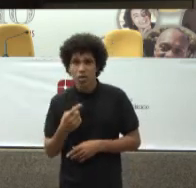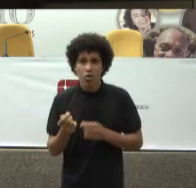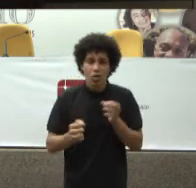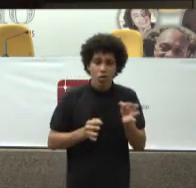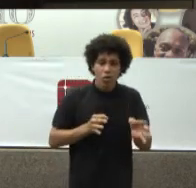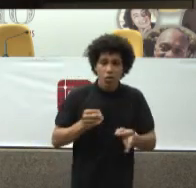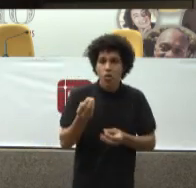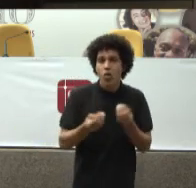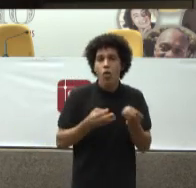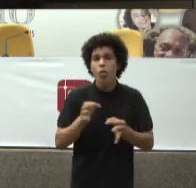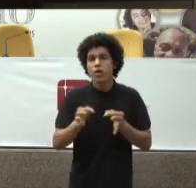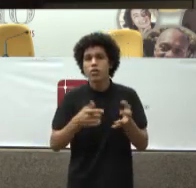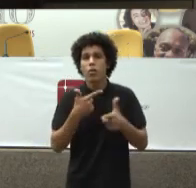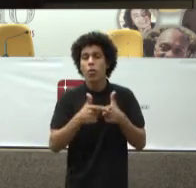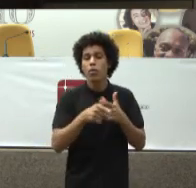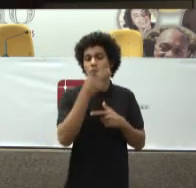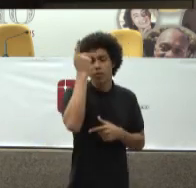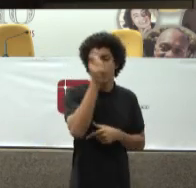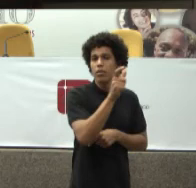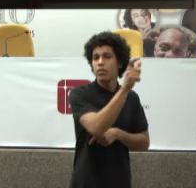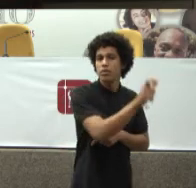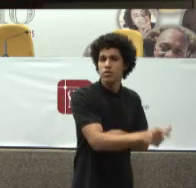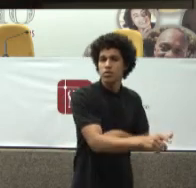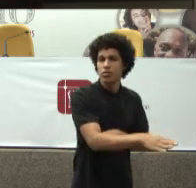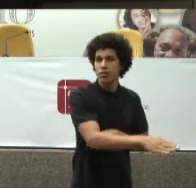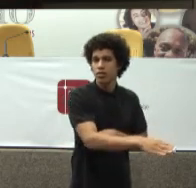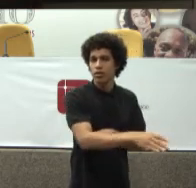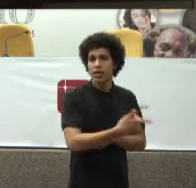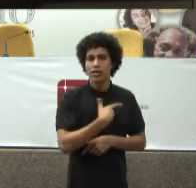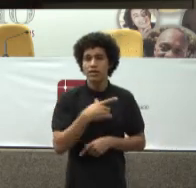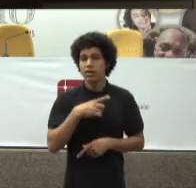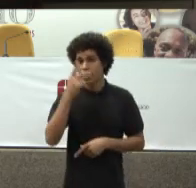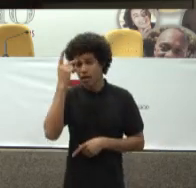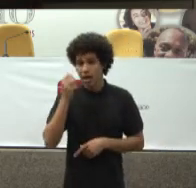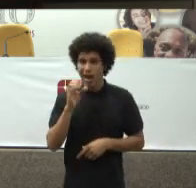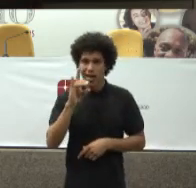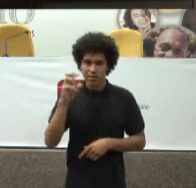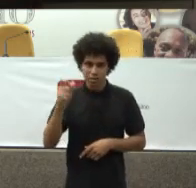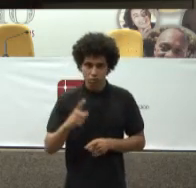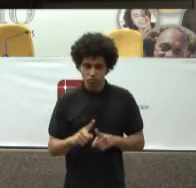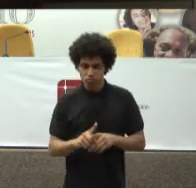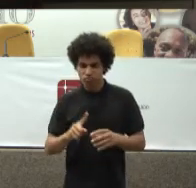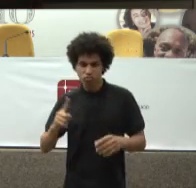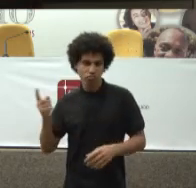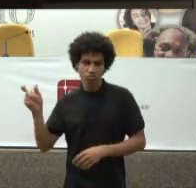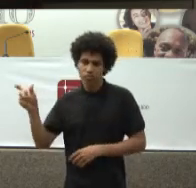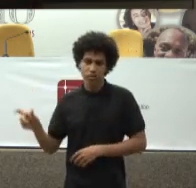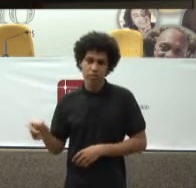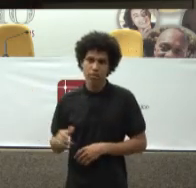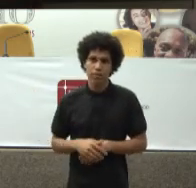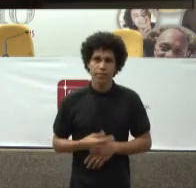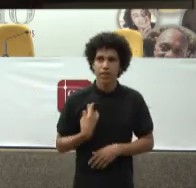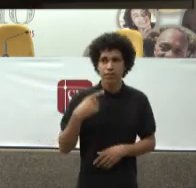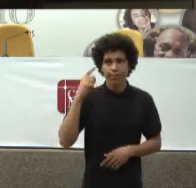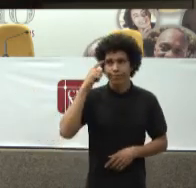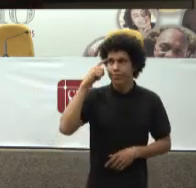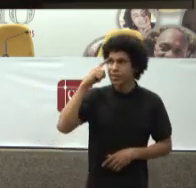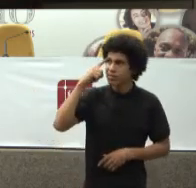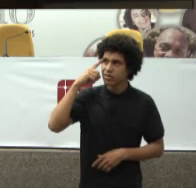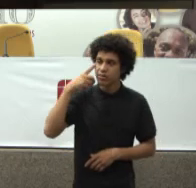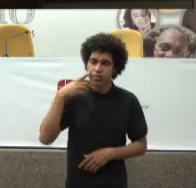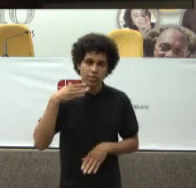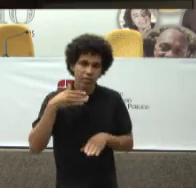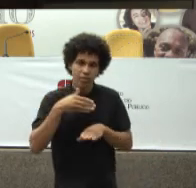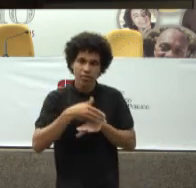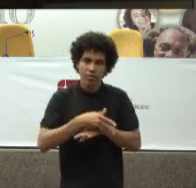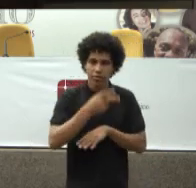ter No seu leque de opções De instrumentos A ação individual Imagina chegar lá Uma pessoa precisando Uma consulta com retina Vai ficar cega